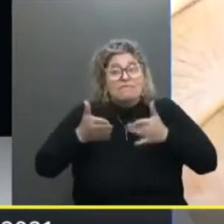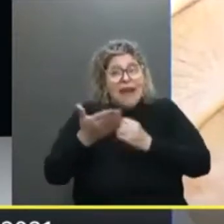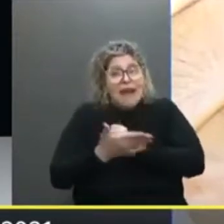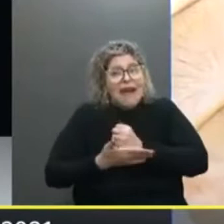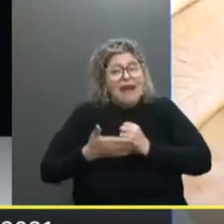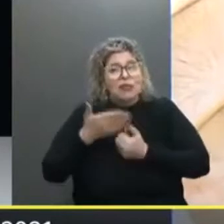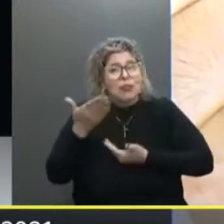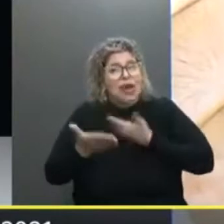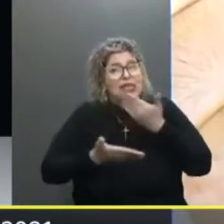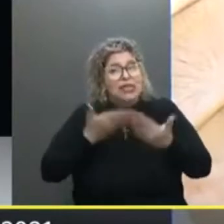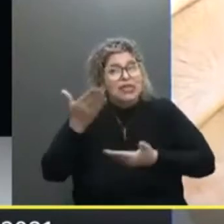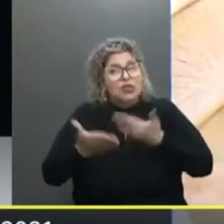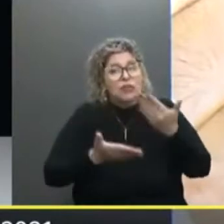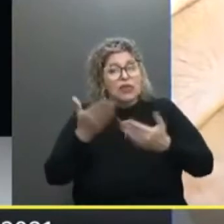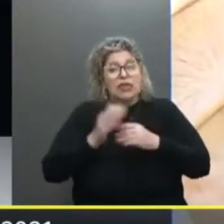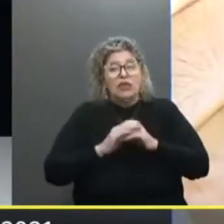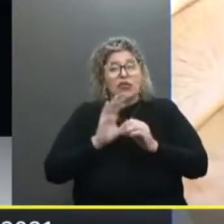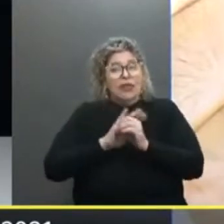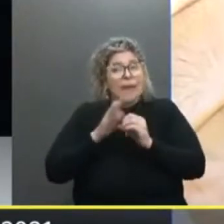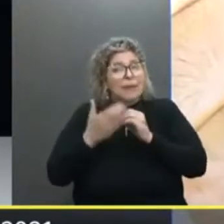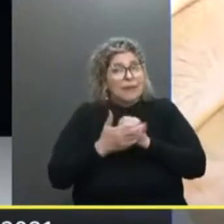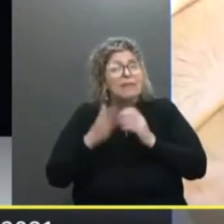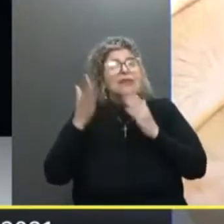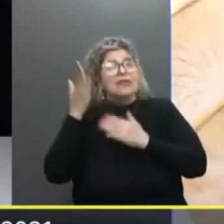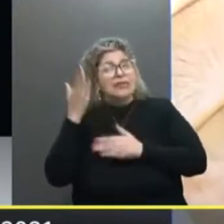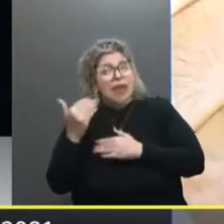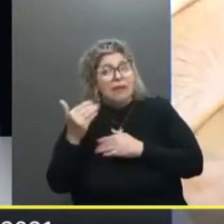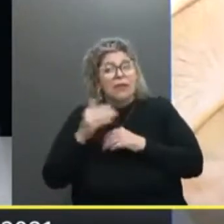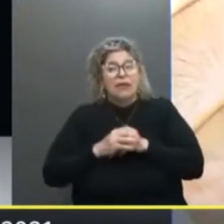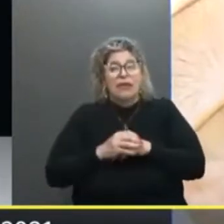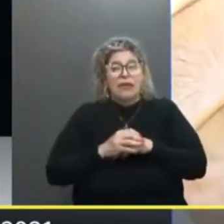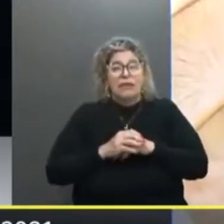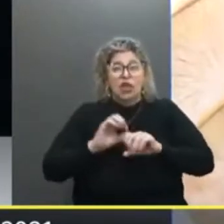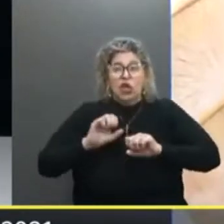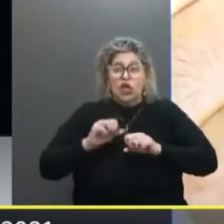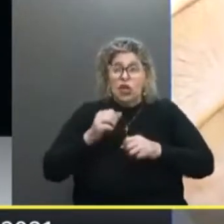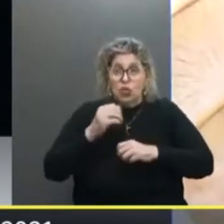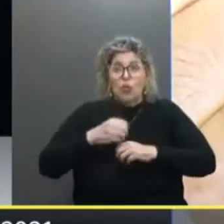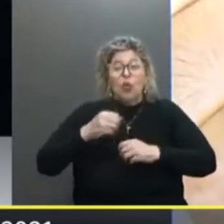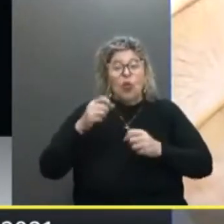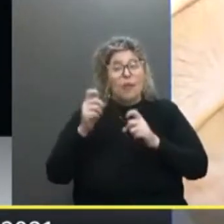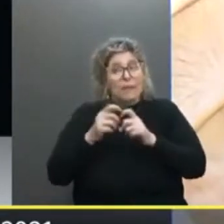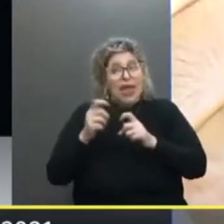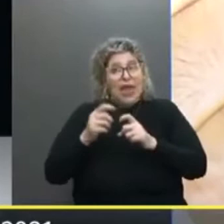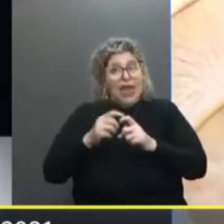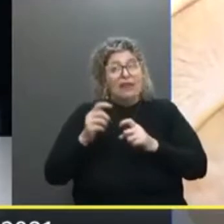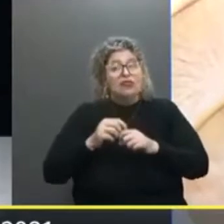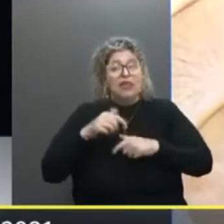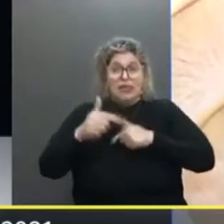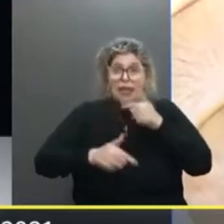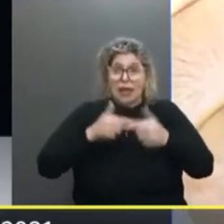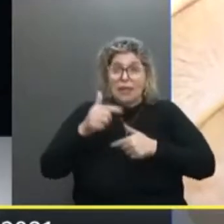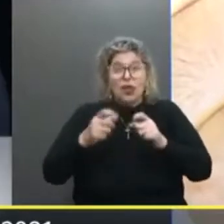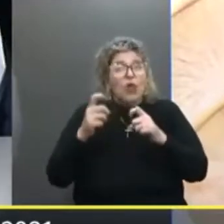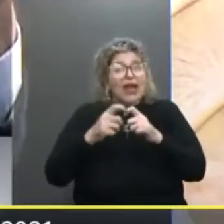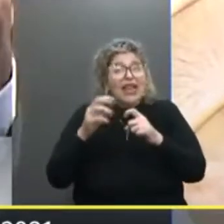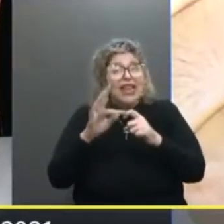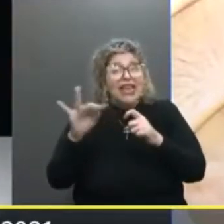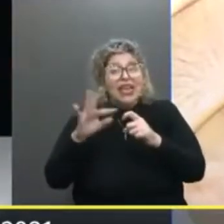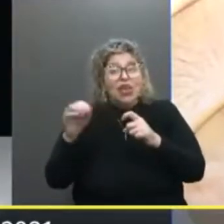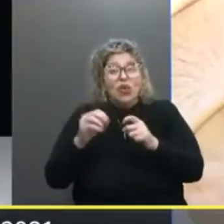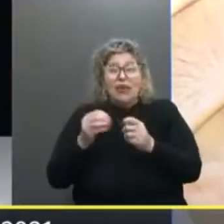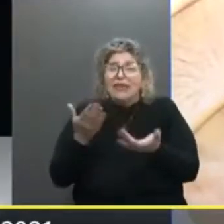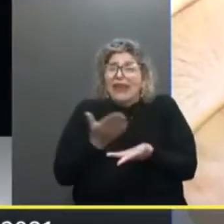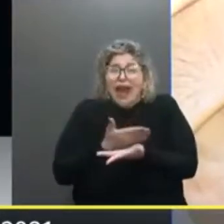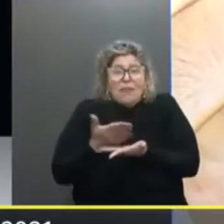Básicas Para o atendimento Da pandemia Porque nós sabemos Que o intensivista Não precisa disso Mas muitos clínicos Muitas vezes